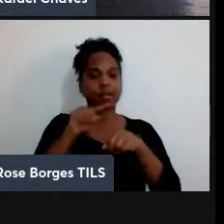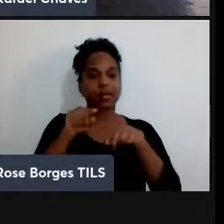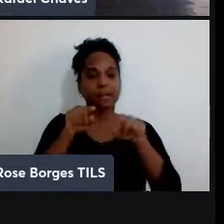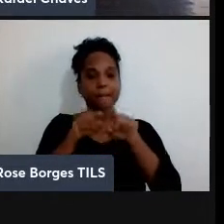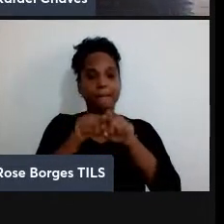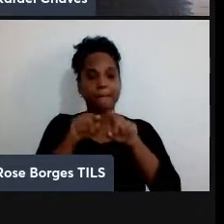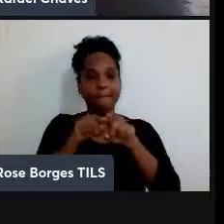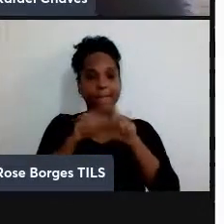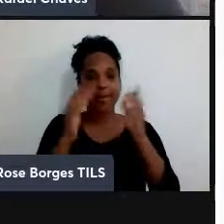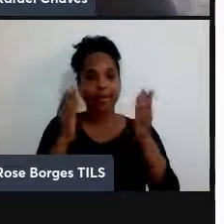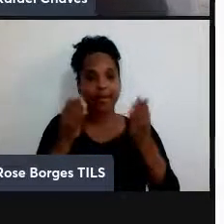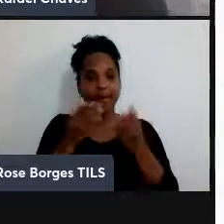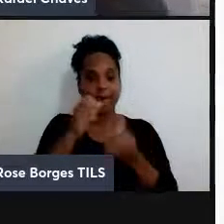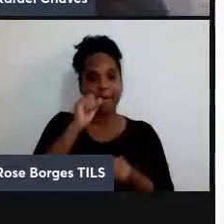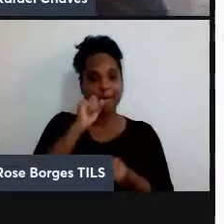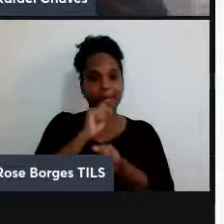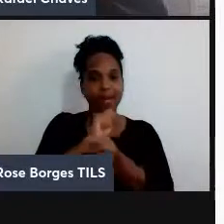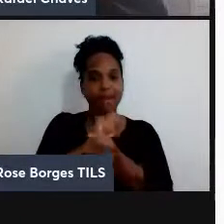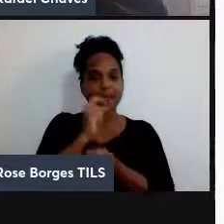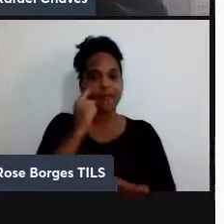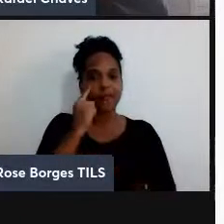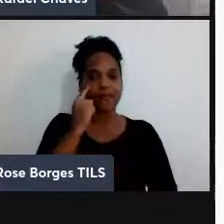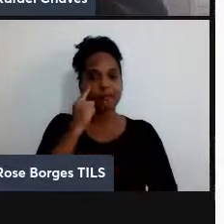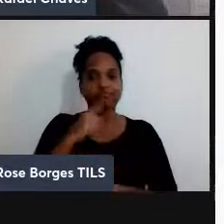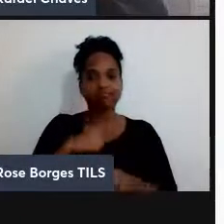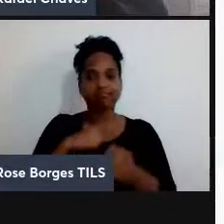mais uma pausa aqui para ver se tem alguma pergunta.